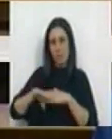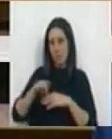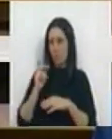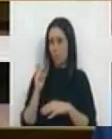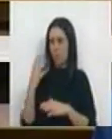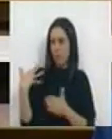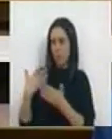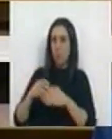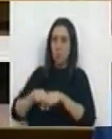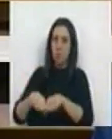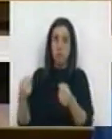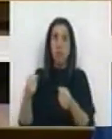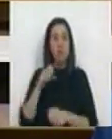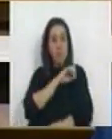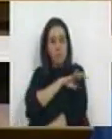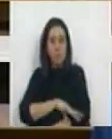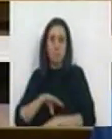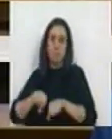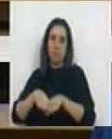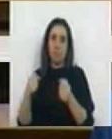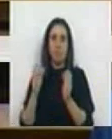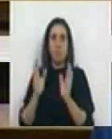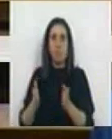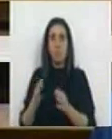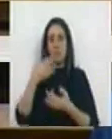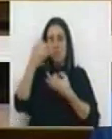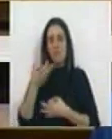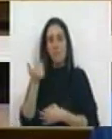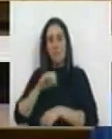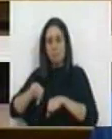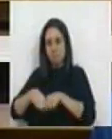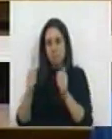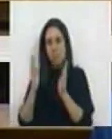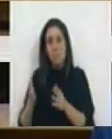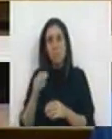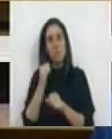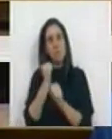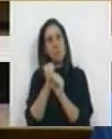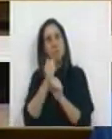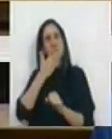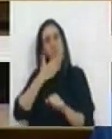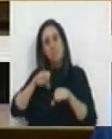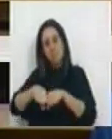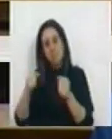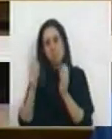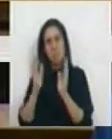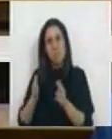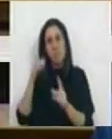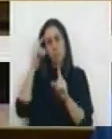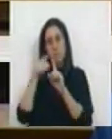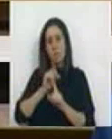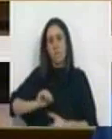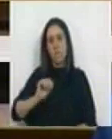anos. Porque a pobreza, sim, para estragar. Porque a falta de dignidade, sim, para estragar. Porque a precariedade é para estragar. E é esse o